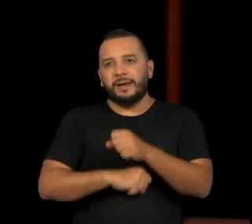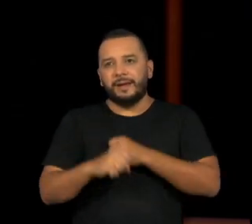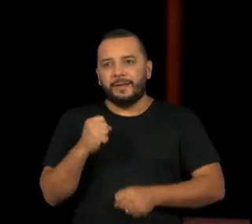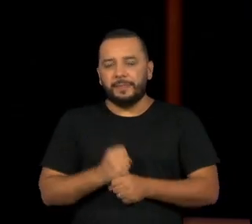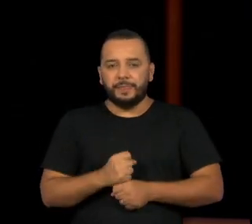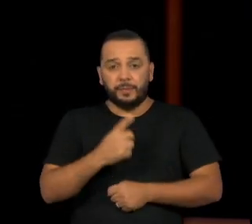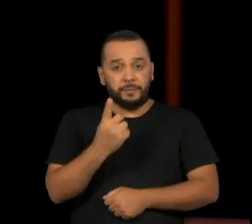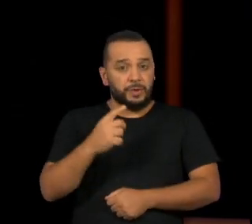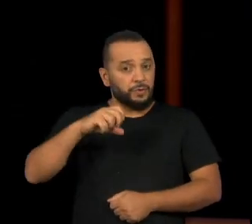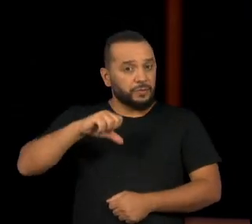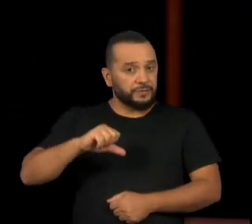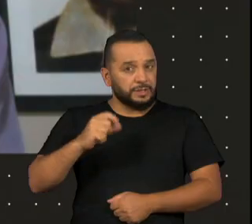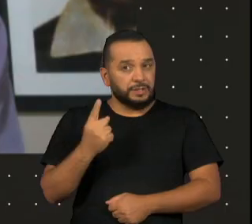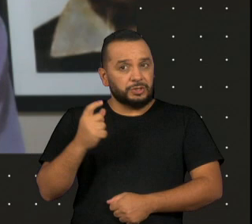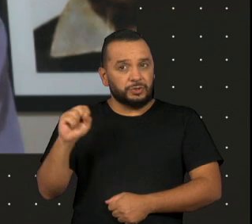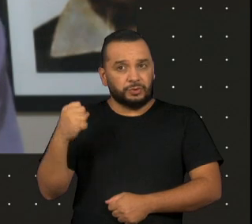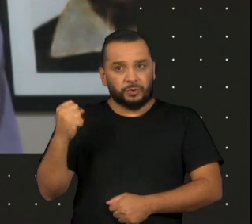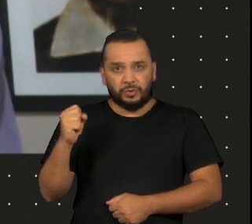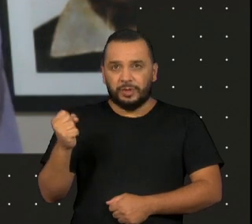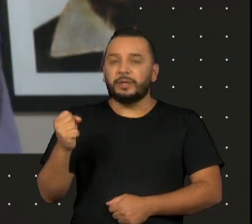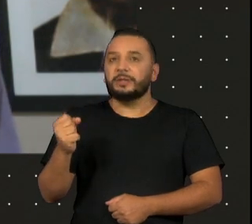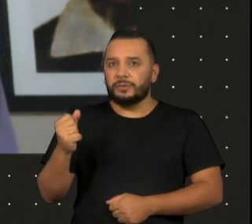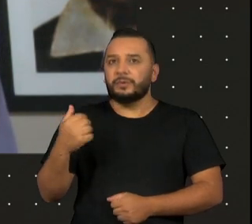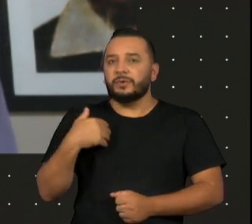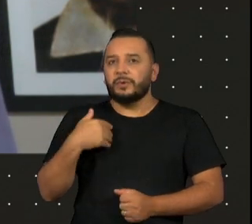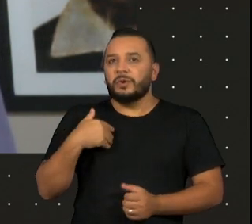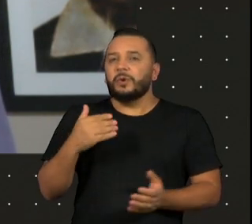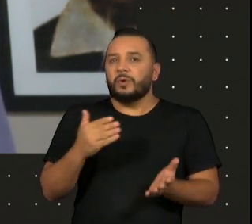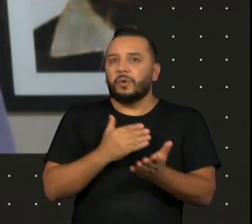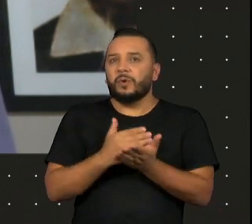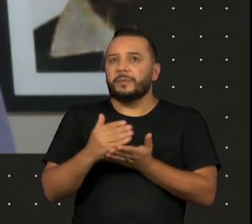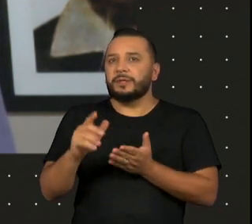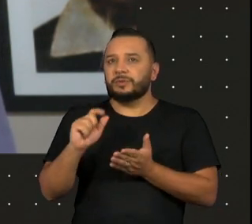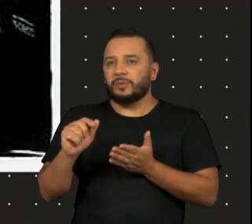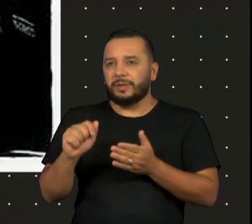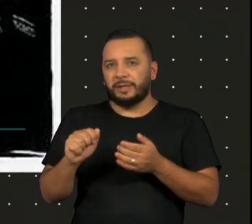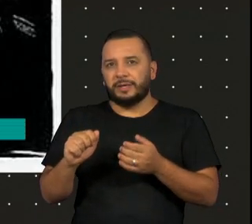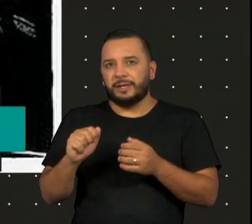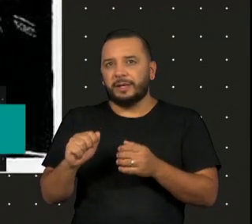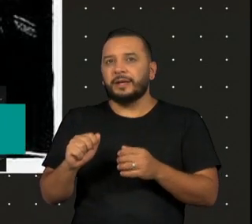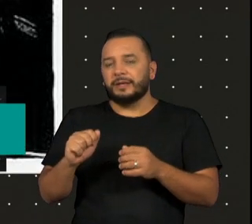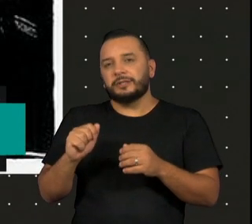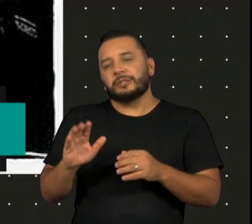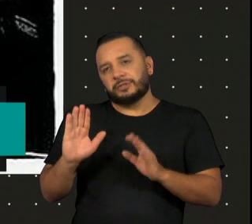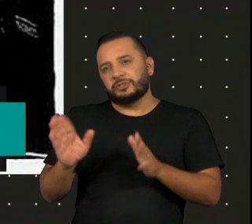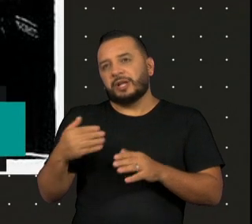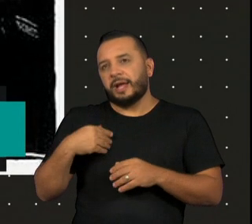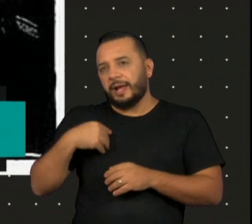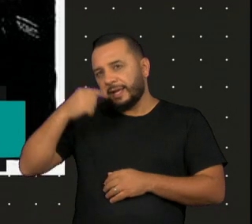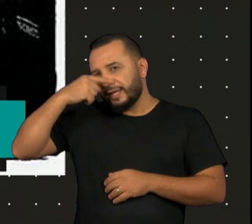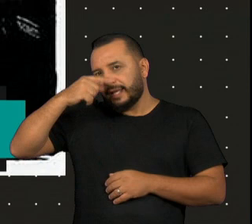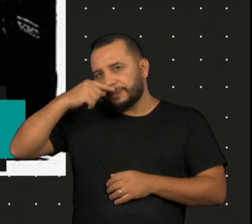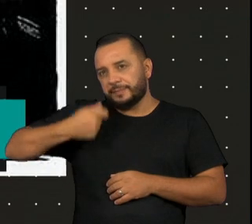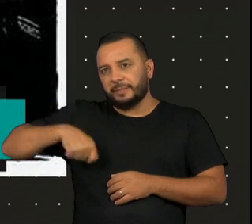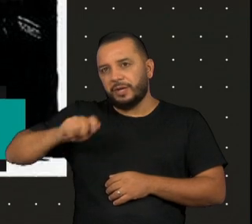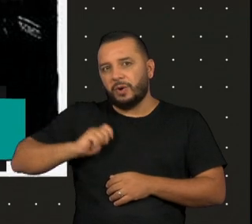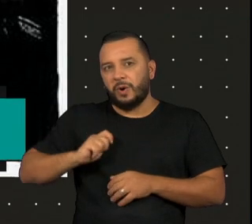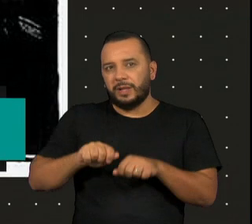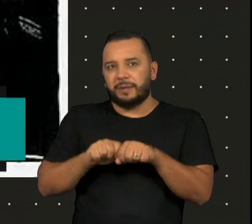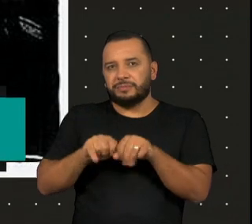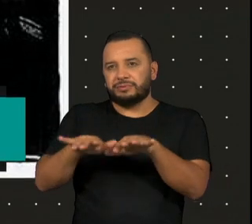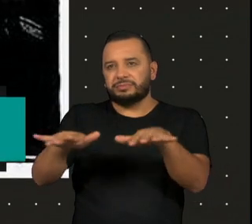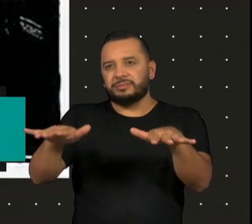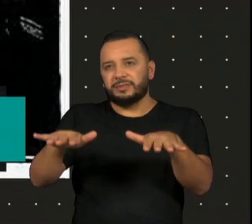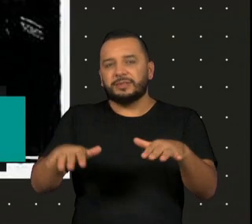exatamente o ano em que aconteceu a epidemia da influência espanhola, da gripe espanhola. E a gente